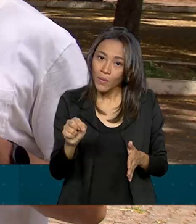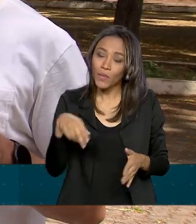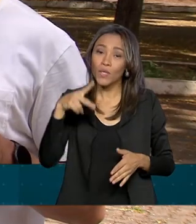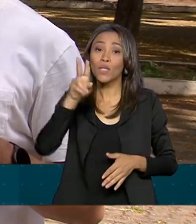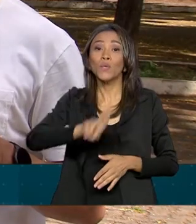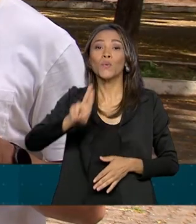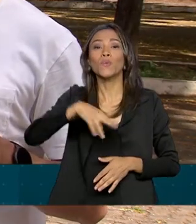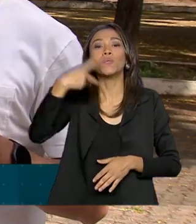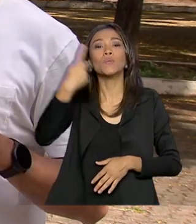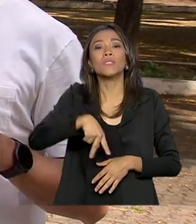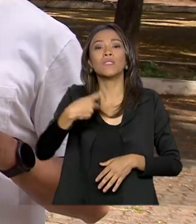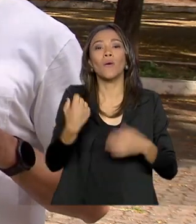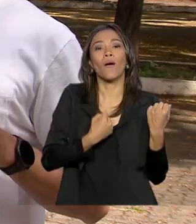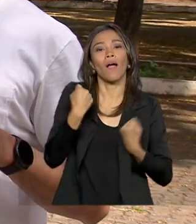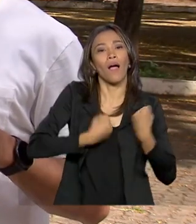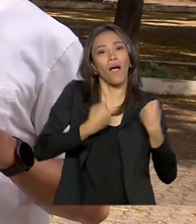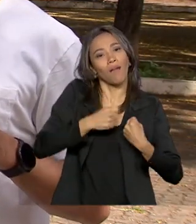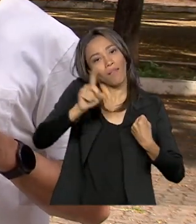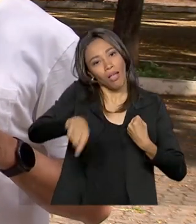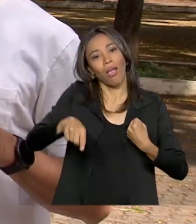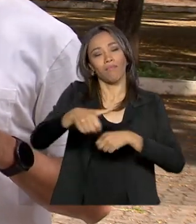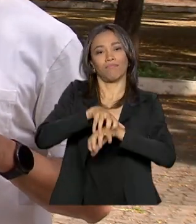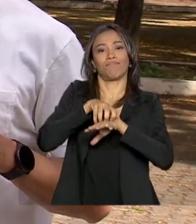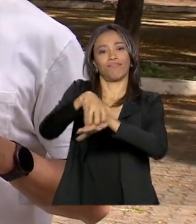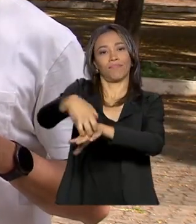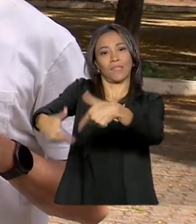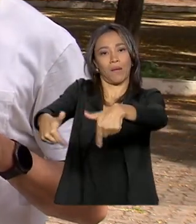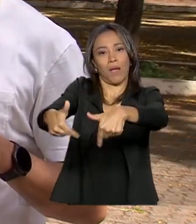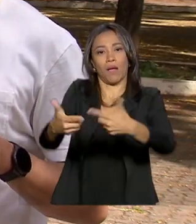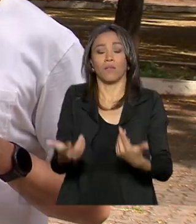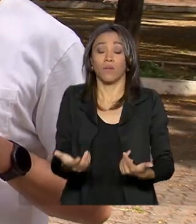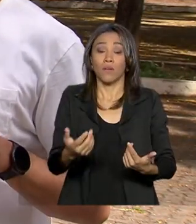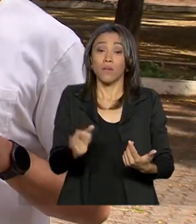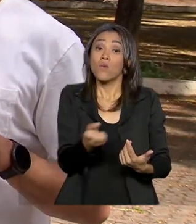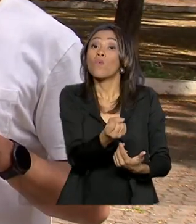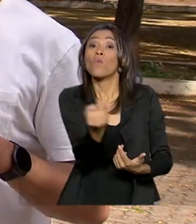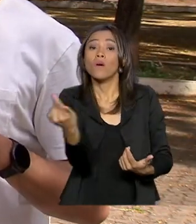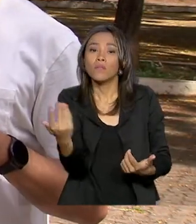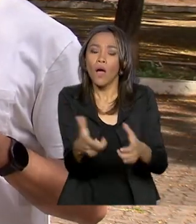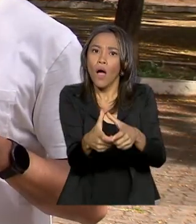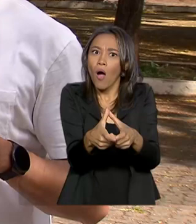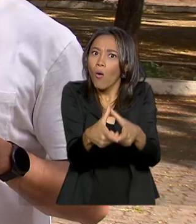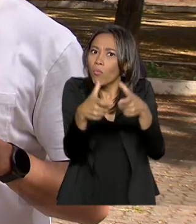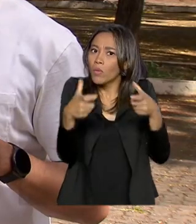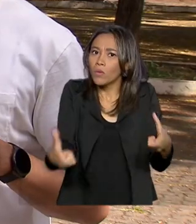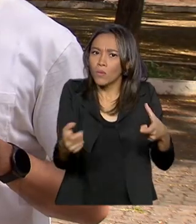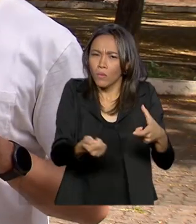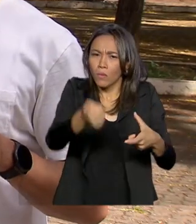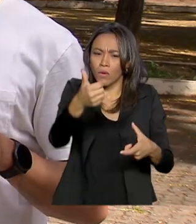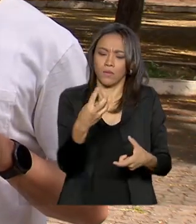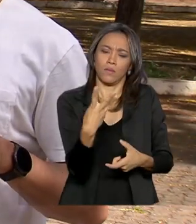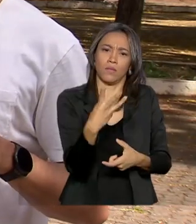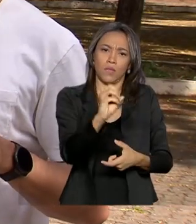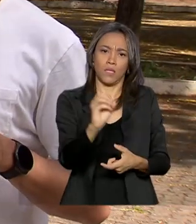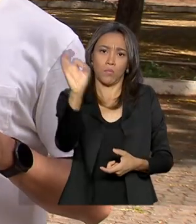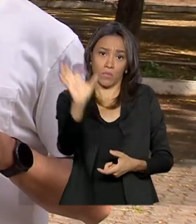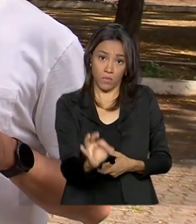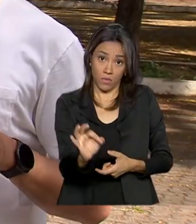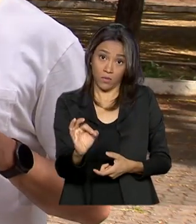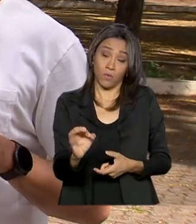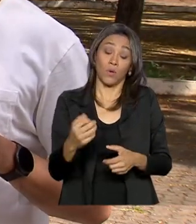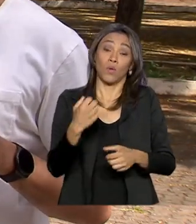ambiente de trabalho. O número de profissionais que se encaixam nesse critério aumentou quase 30% em 2018.